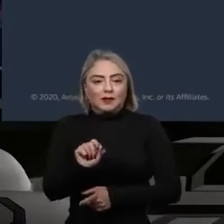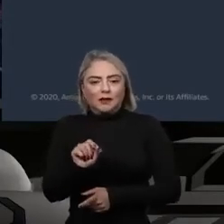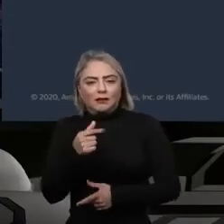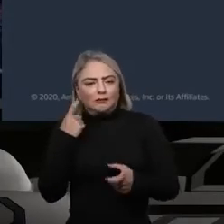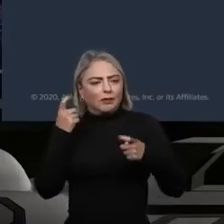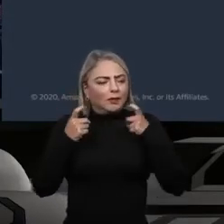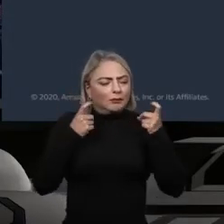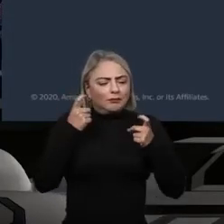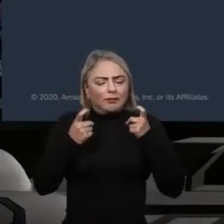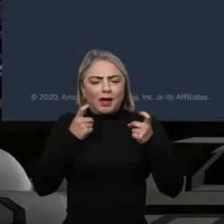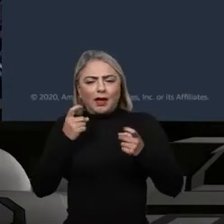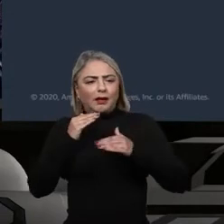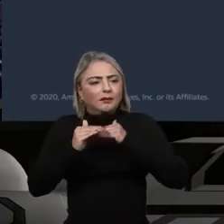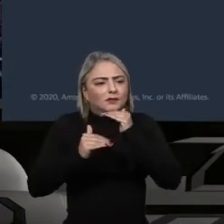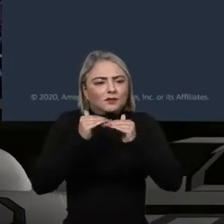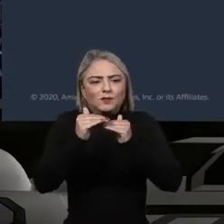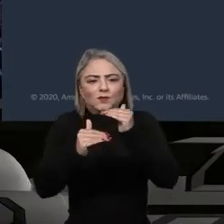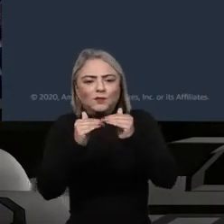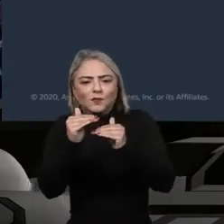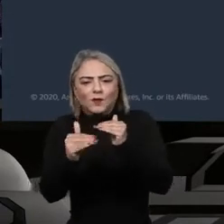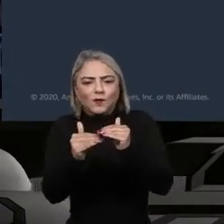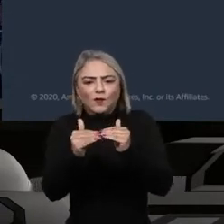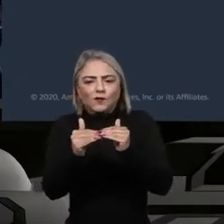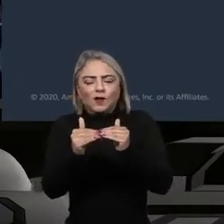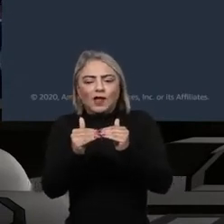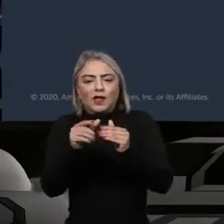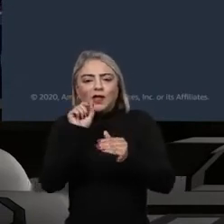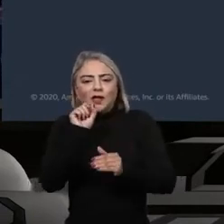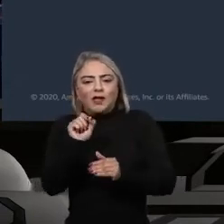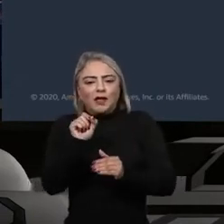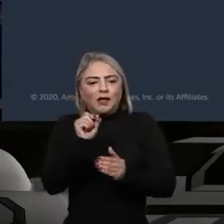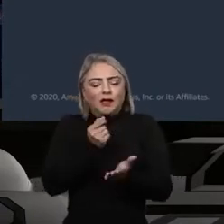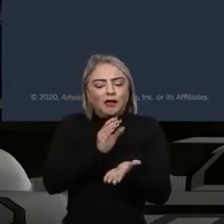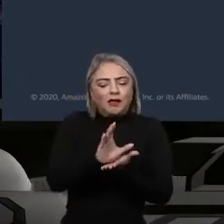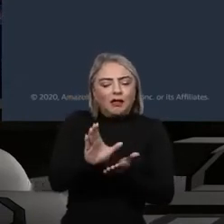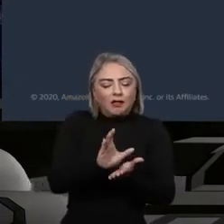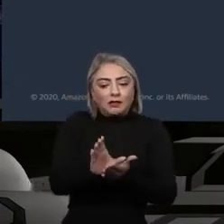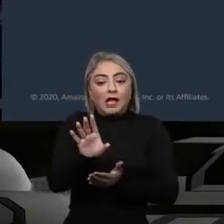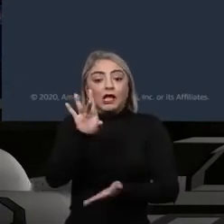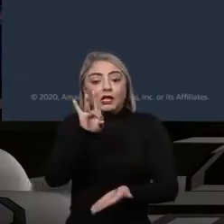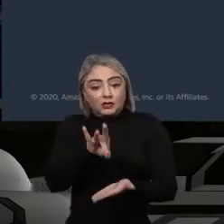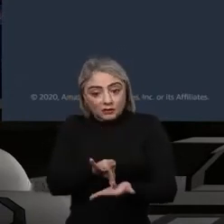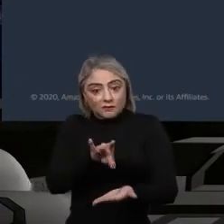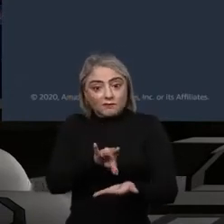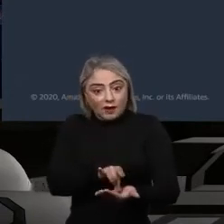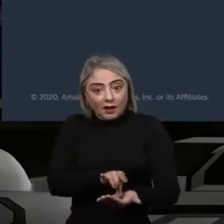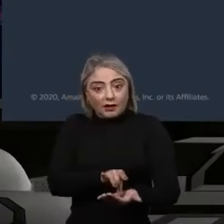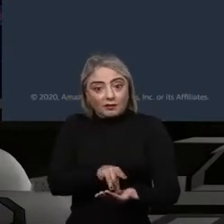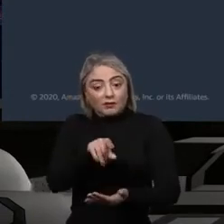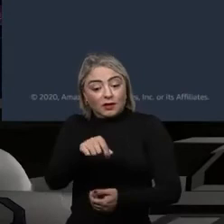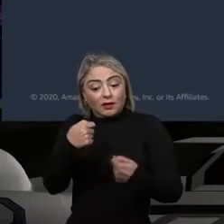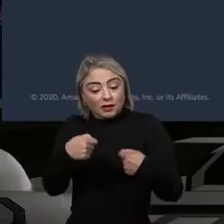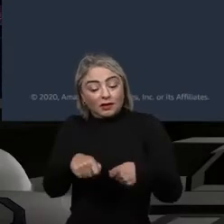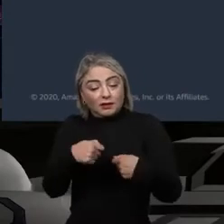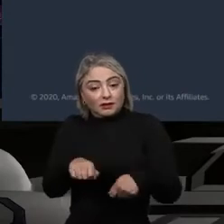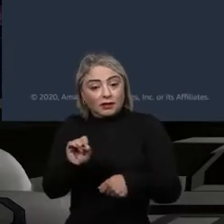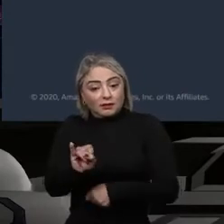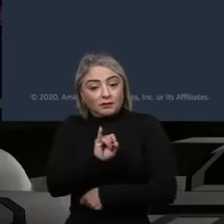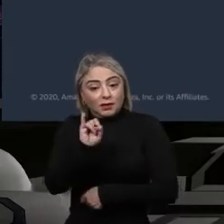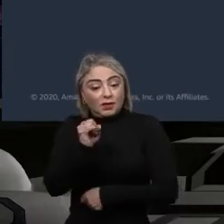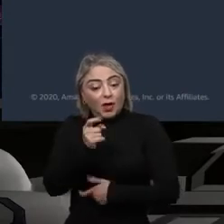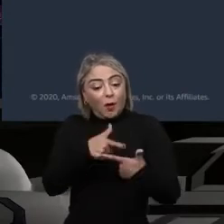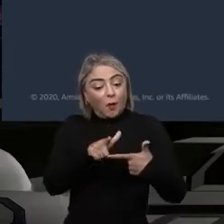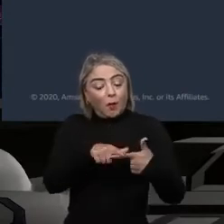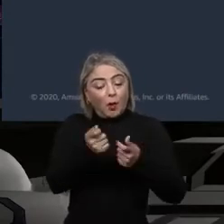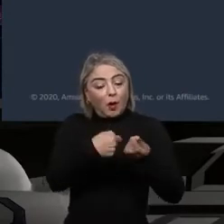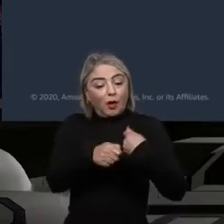preocupar em desenvolver, em investir naquilo que é o seu métier, no seu problema de negócio e